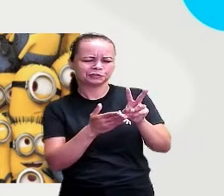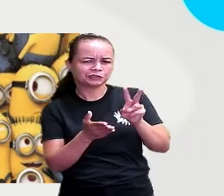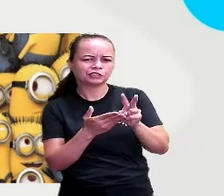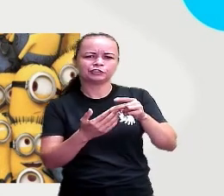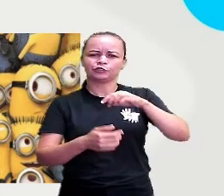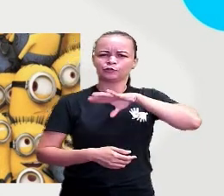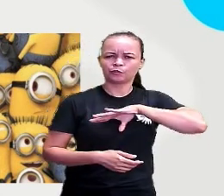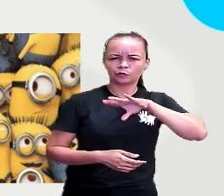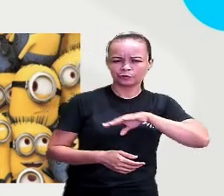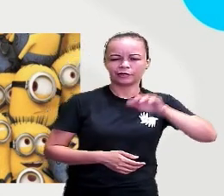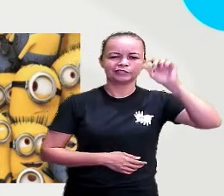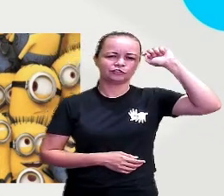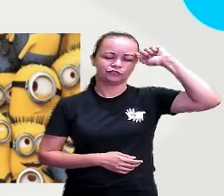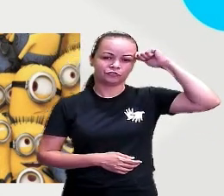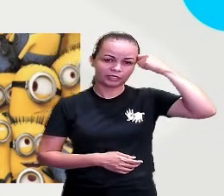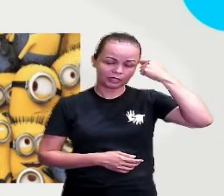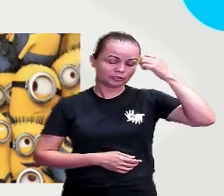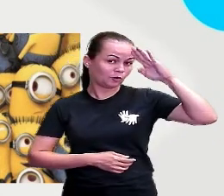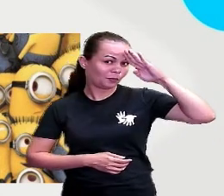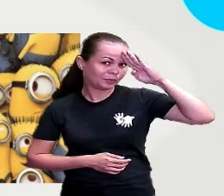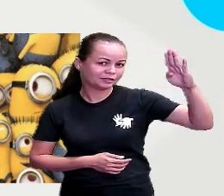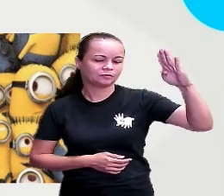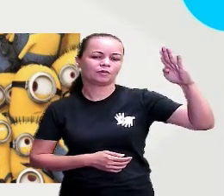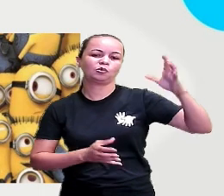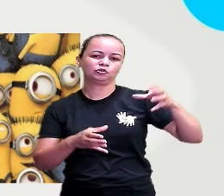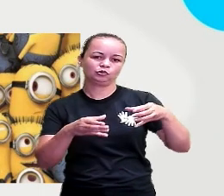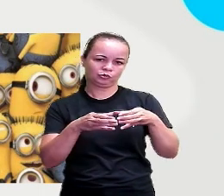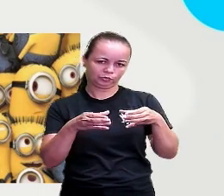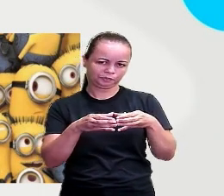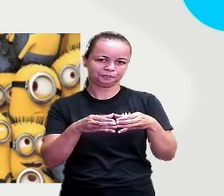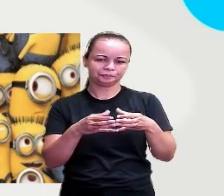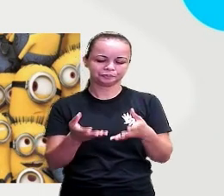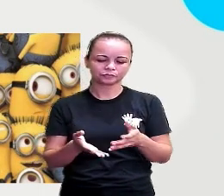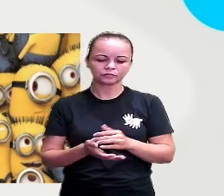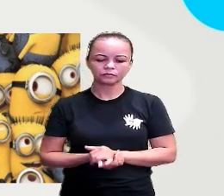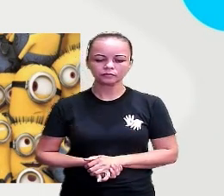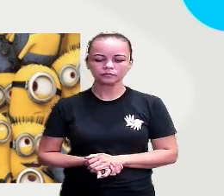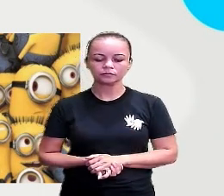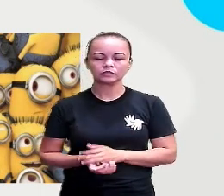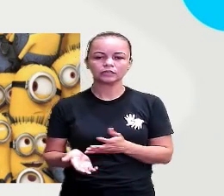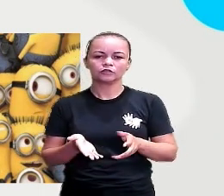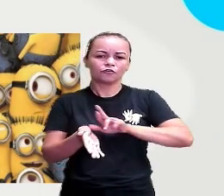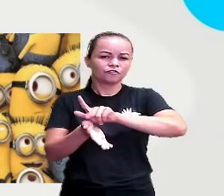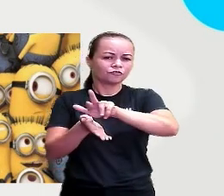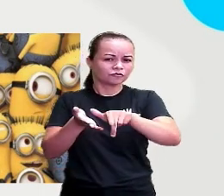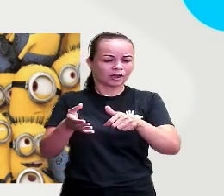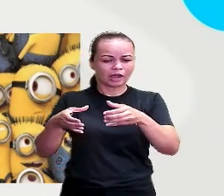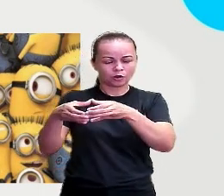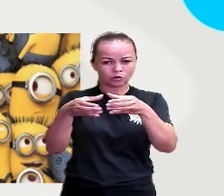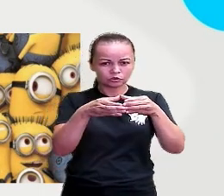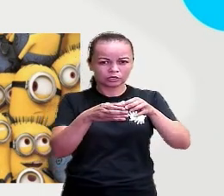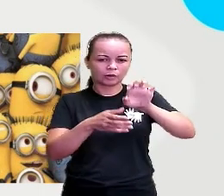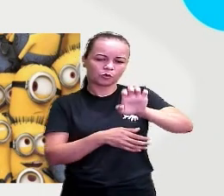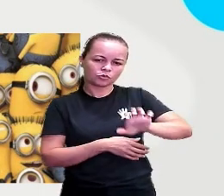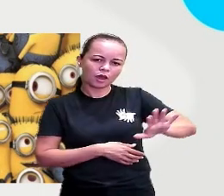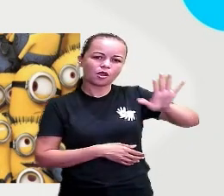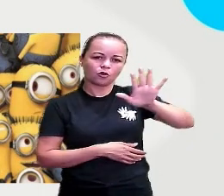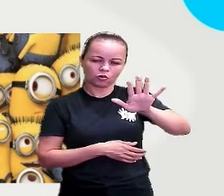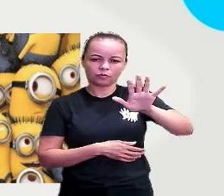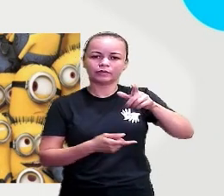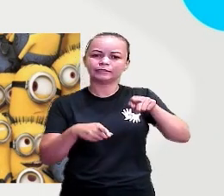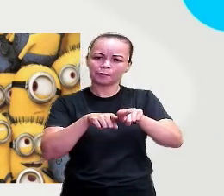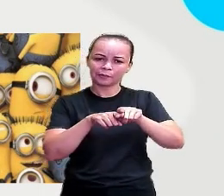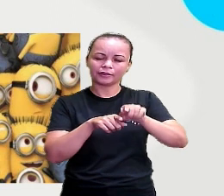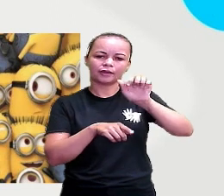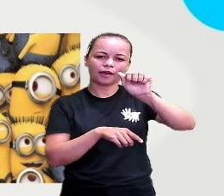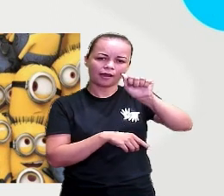africanos são os principais grupos, tá? No entanto, há vários imigrantes europeus e asiáticos que